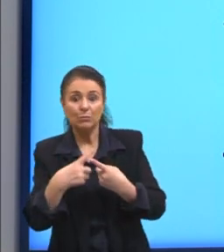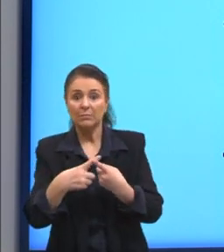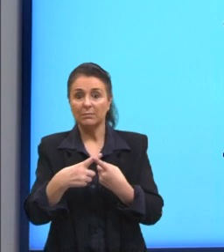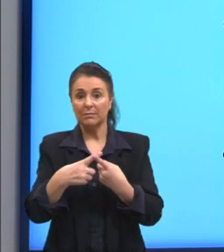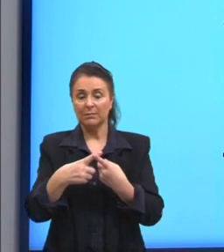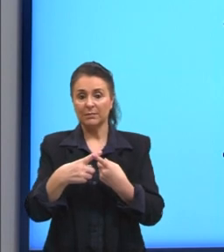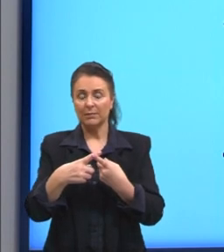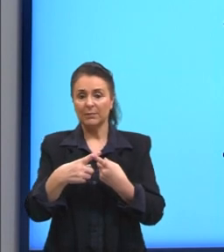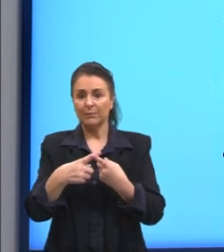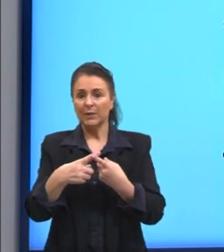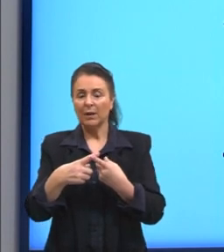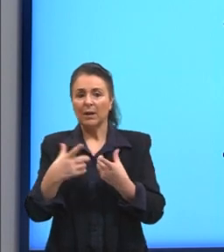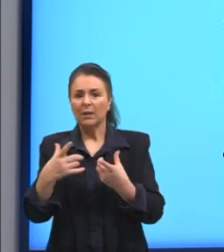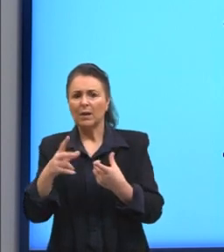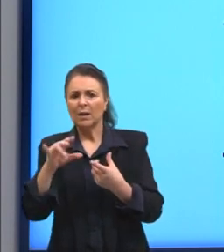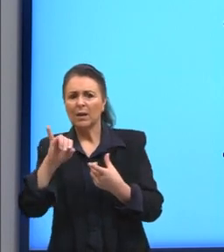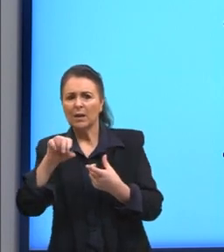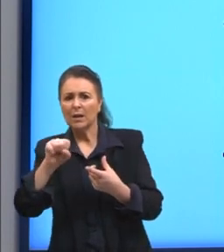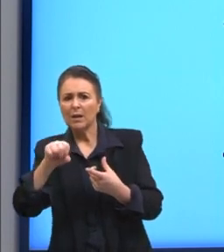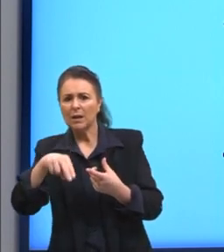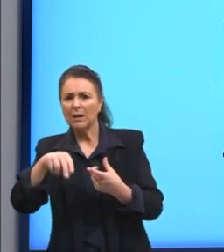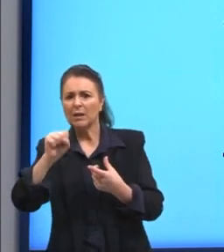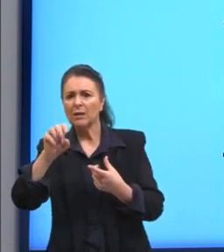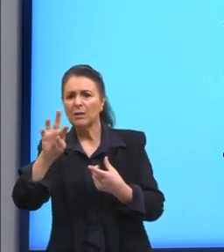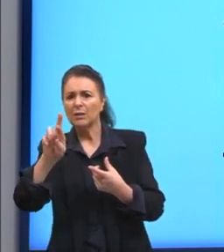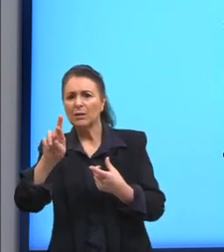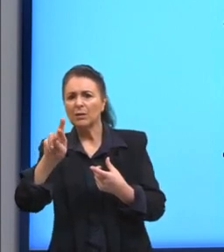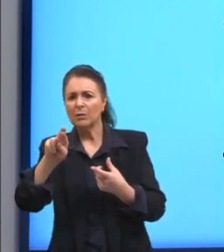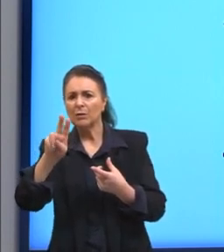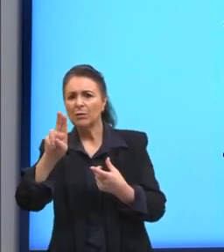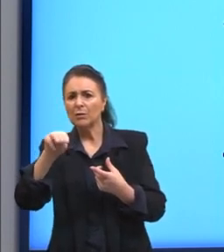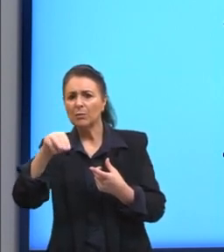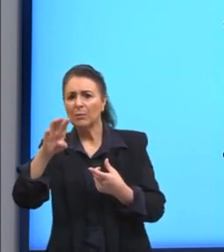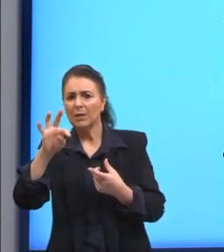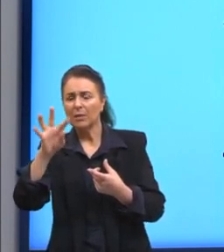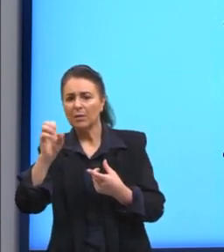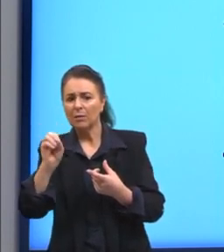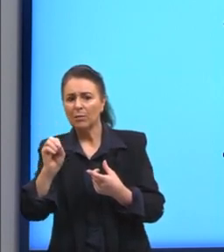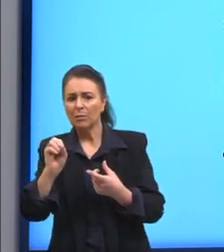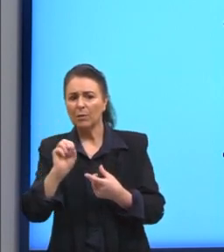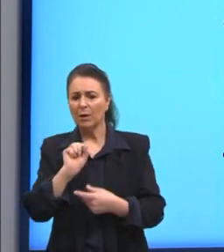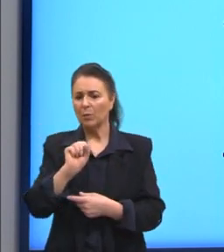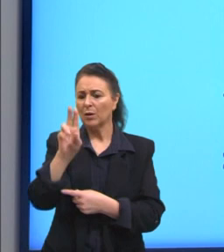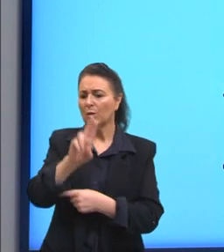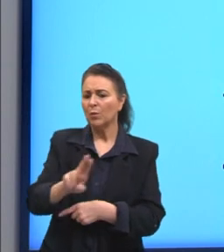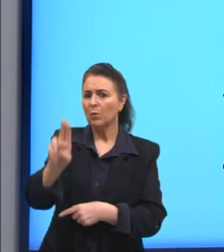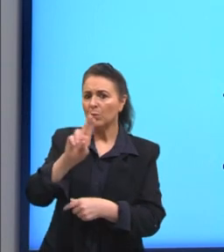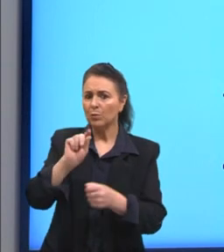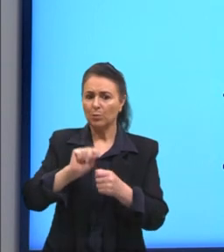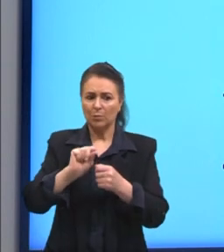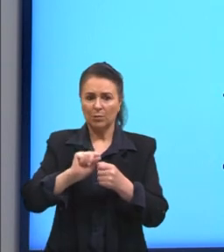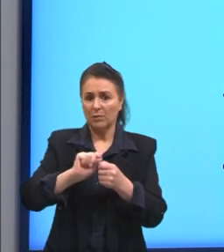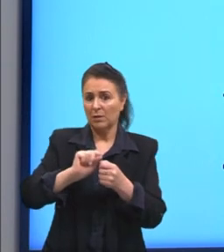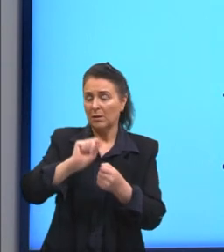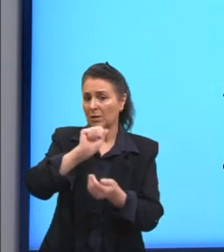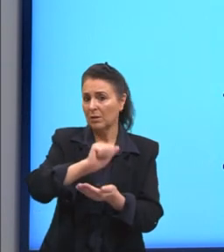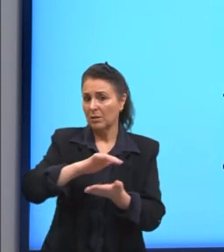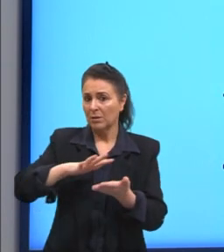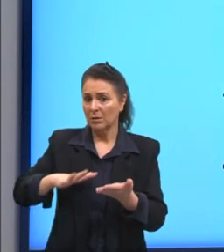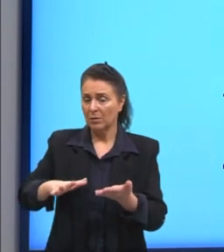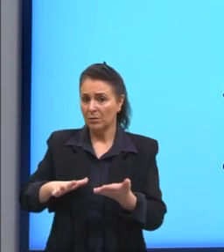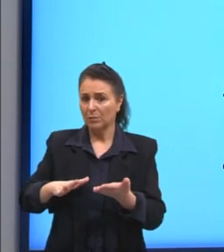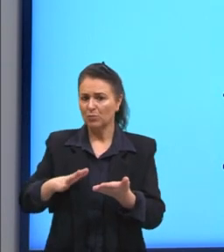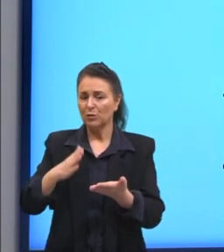de instrumento, ou seja, aquilo que eu uso para fazer uma determinada atividade, de